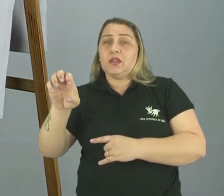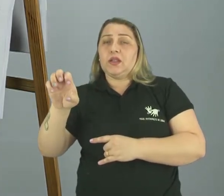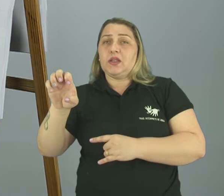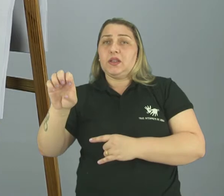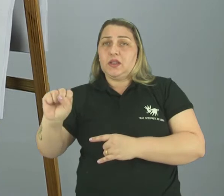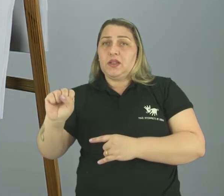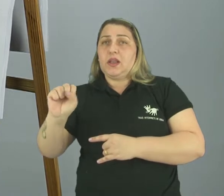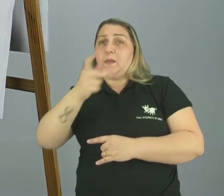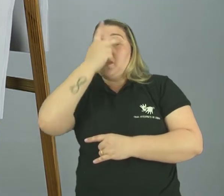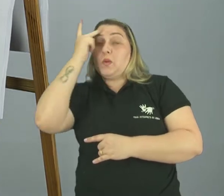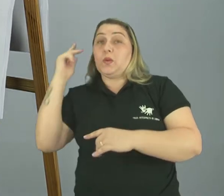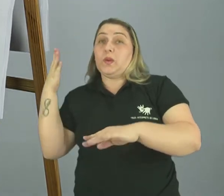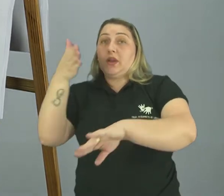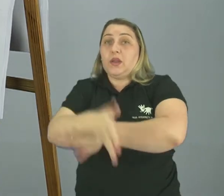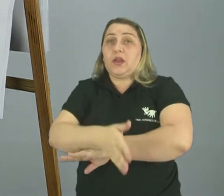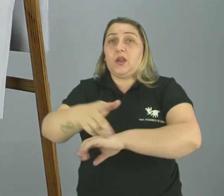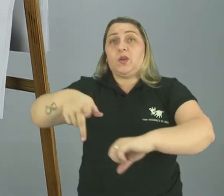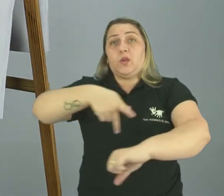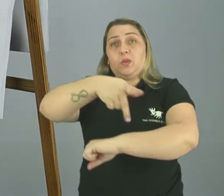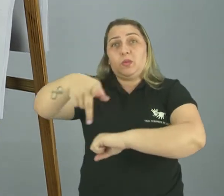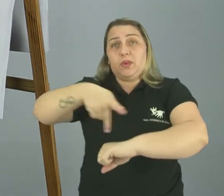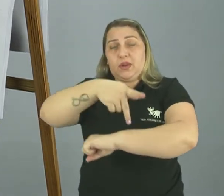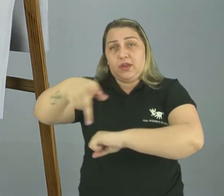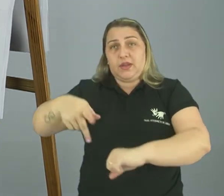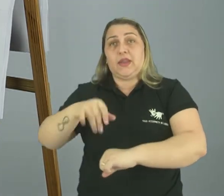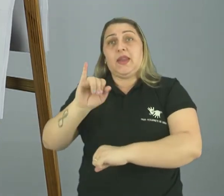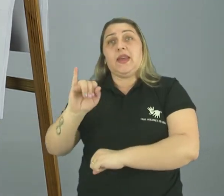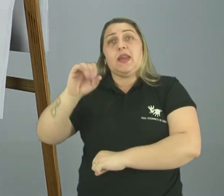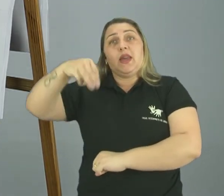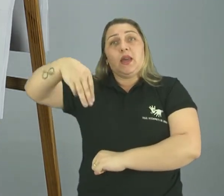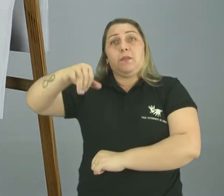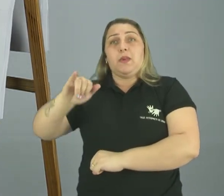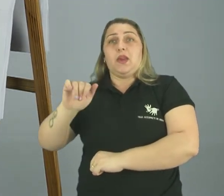no país, são imigrantes quando eles vêm de um outro país.